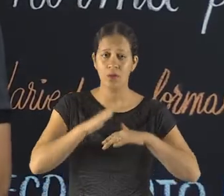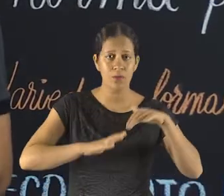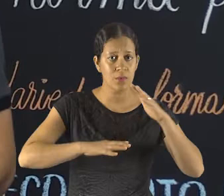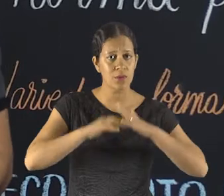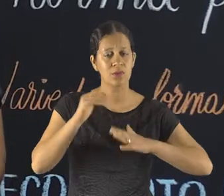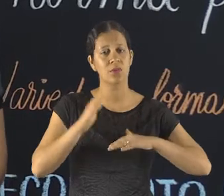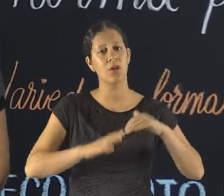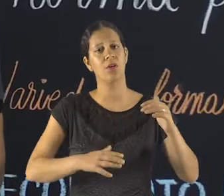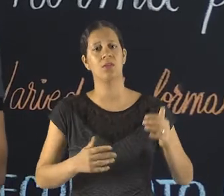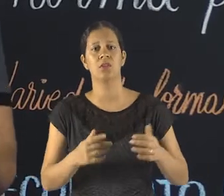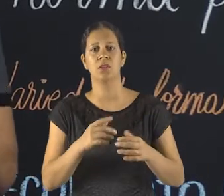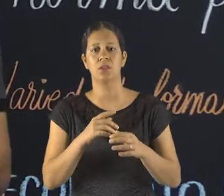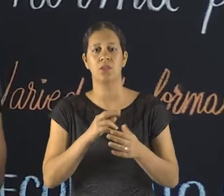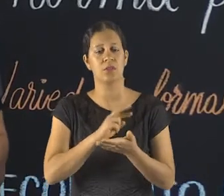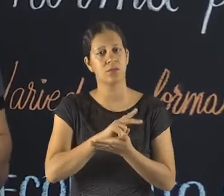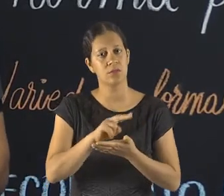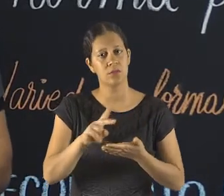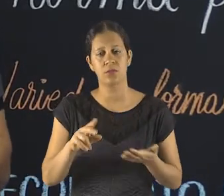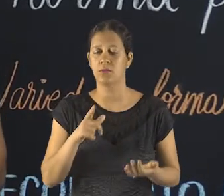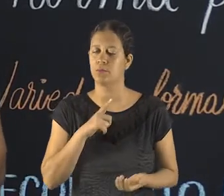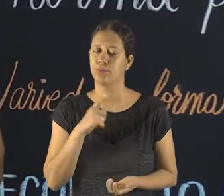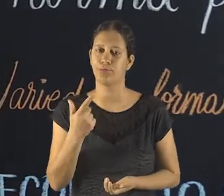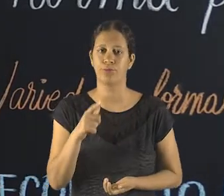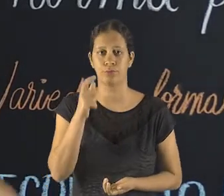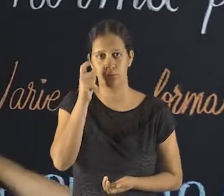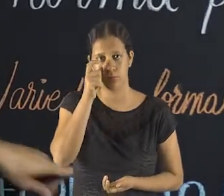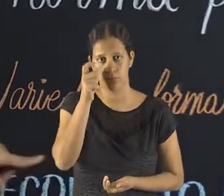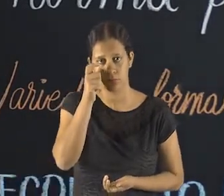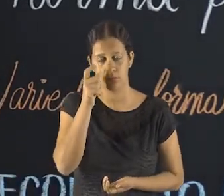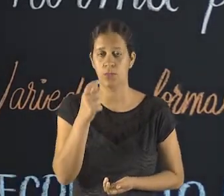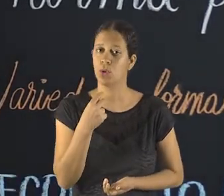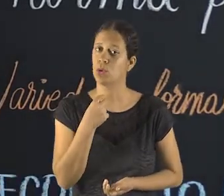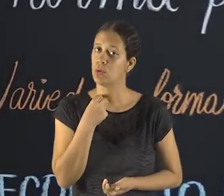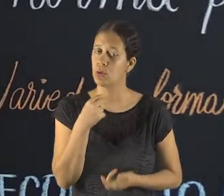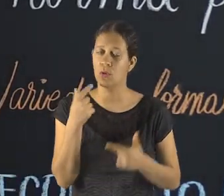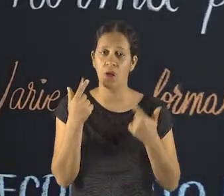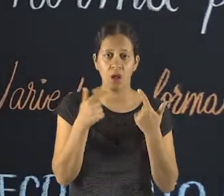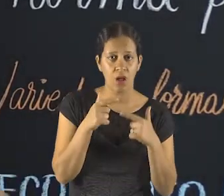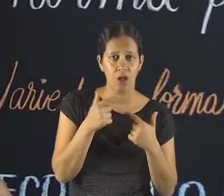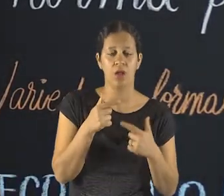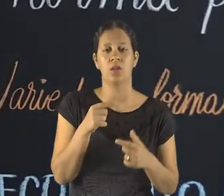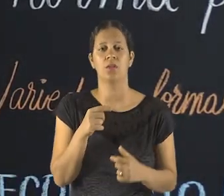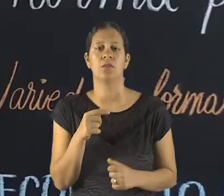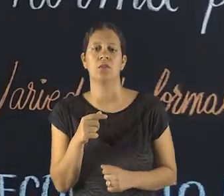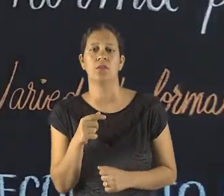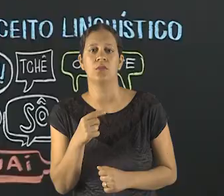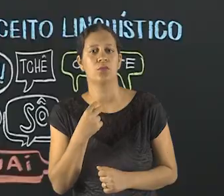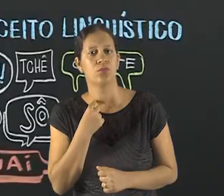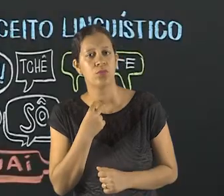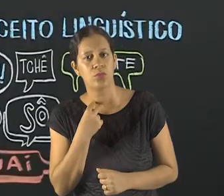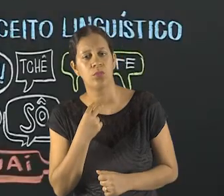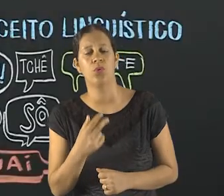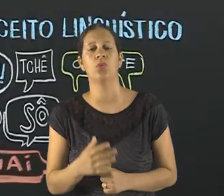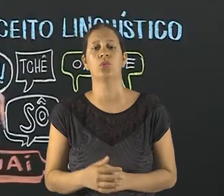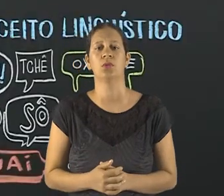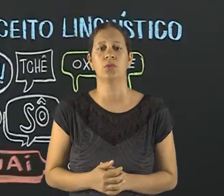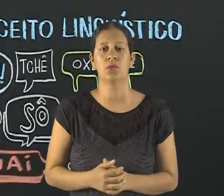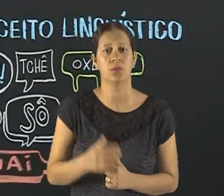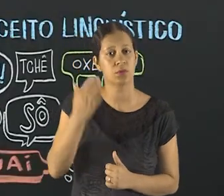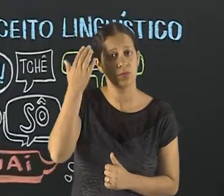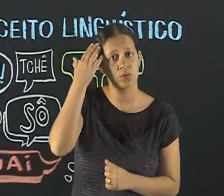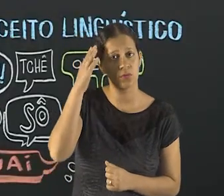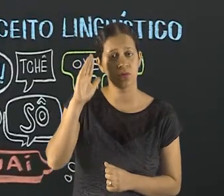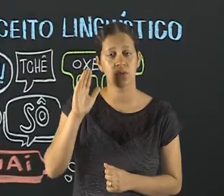a variedade, compreender o diferente. E isso não é nada interessante. Então, nada de debochar de um colega ou de alguém que utiliza uma variedade regional diferente